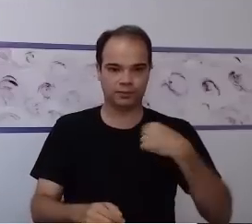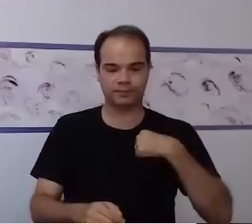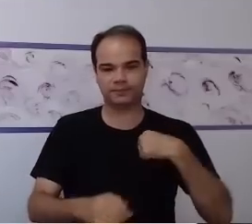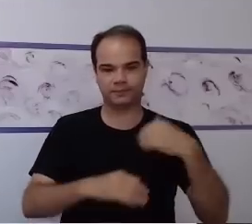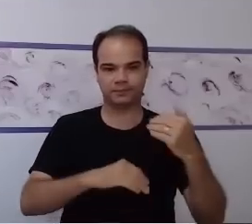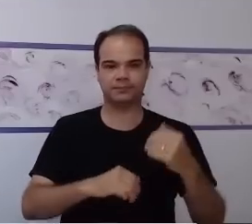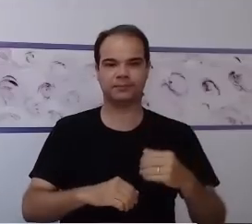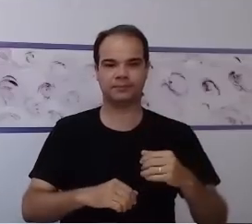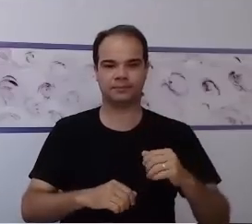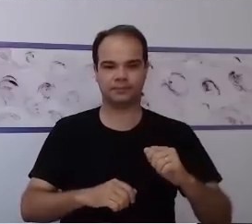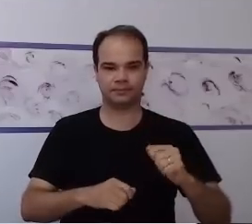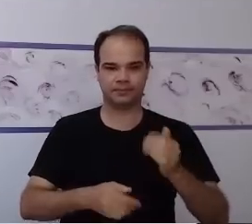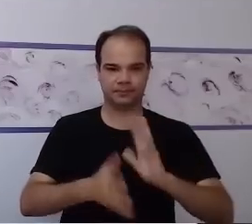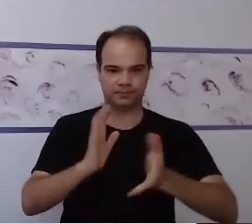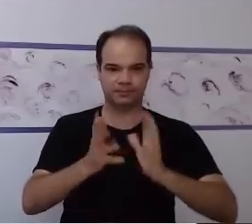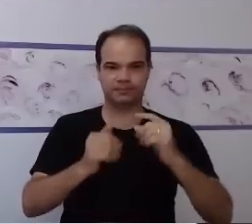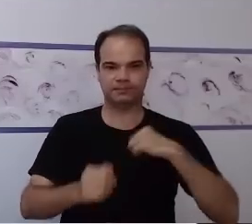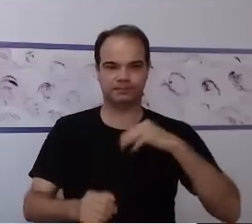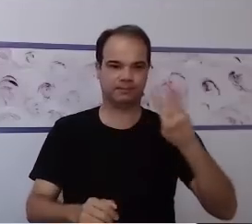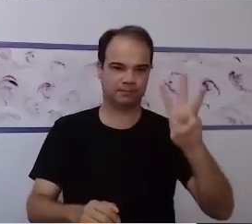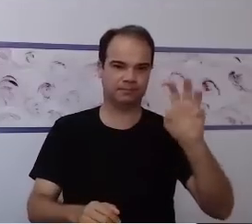Libras, Walterley Cunha da Silva.